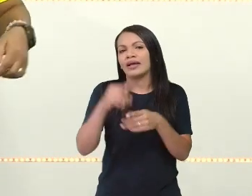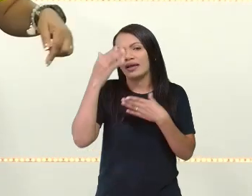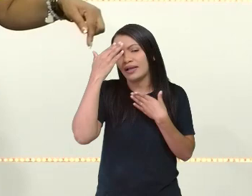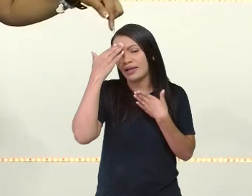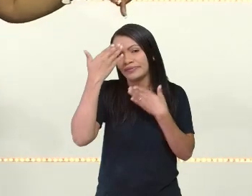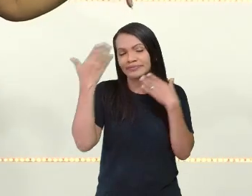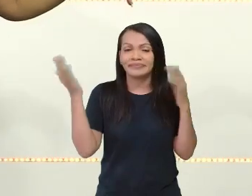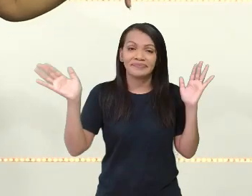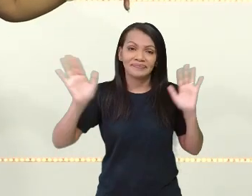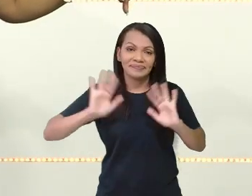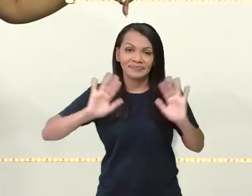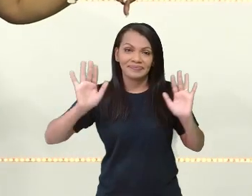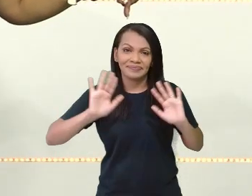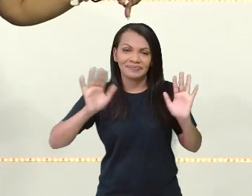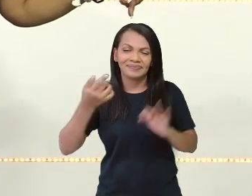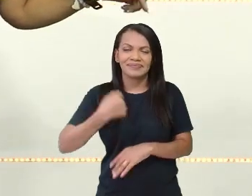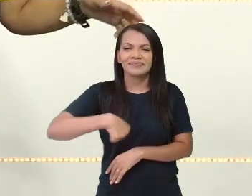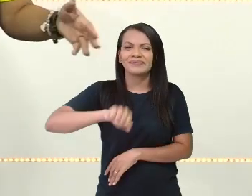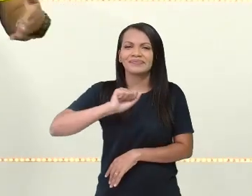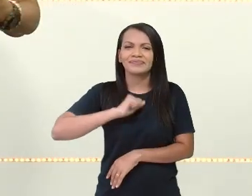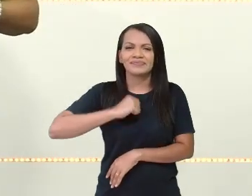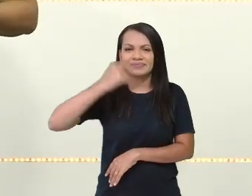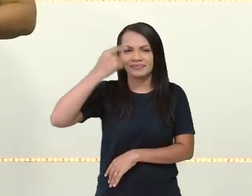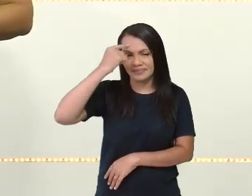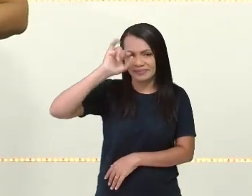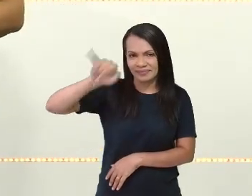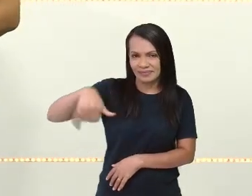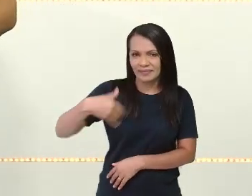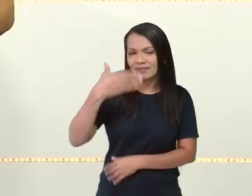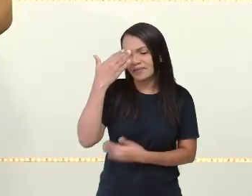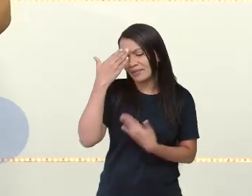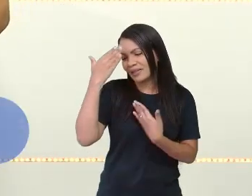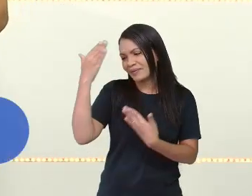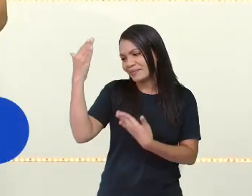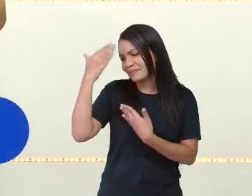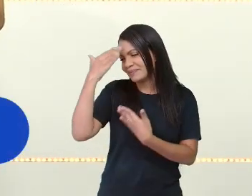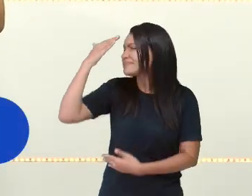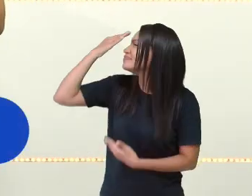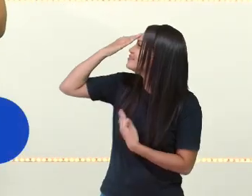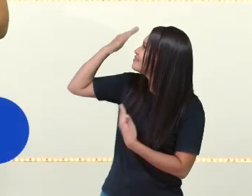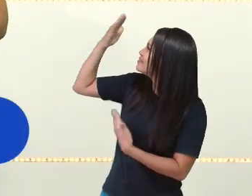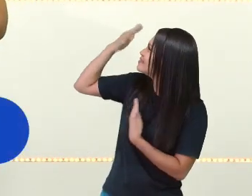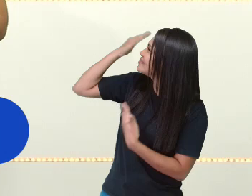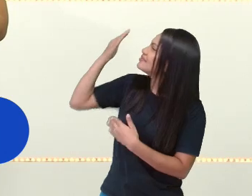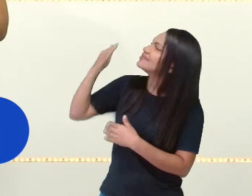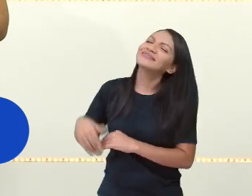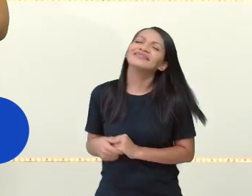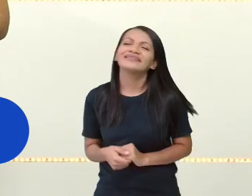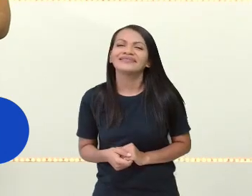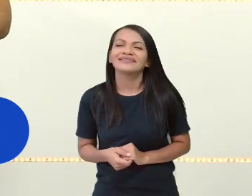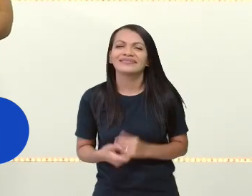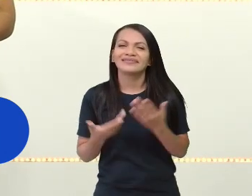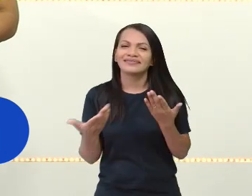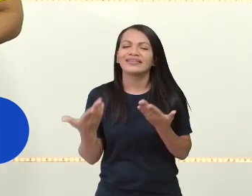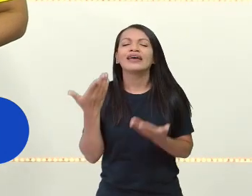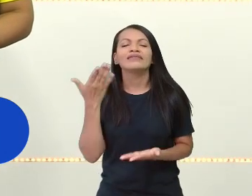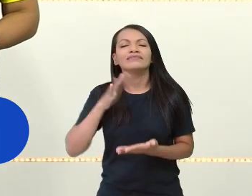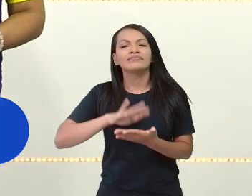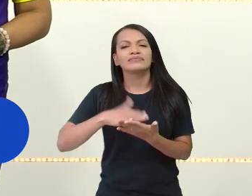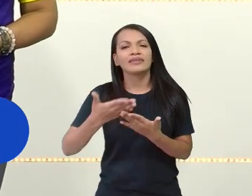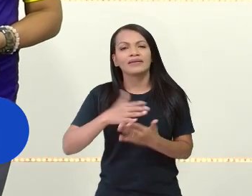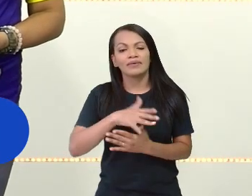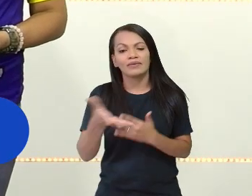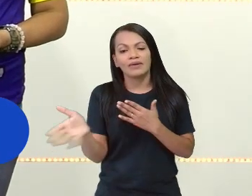aqui no cantinho da tela a nossa intérprete que teve aqui a acessibilização na aula. Obrigado, não é? Por esse trabalho